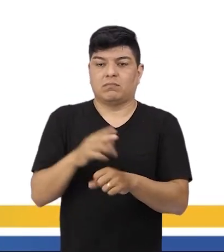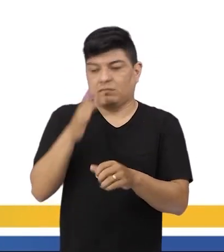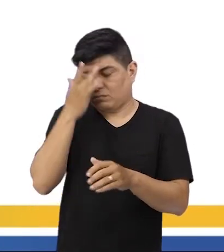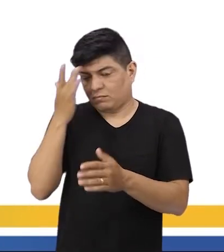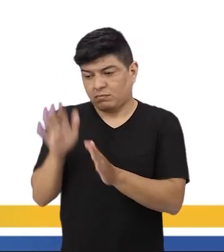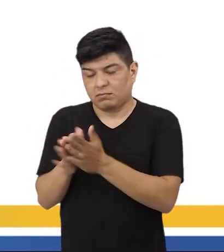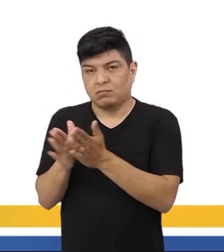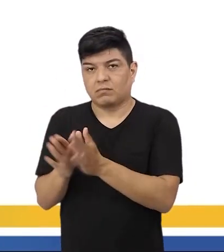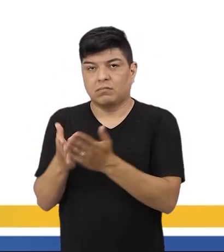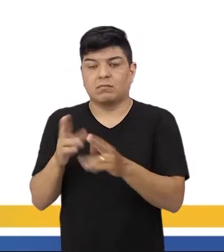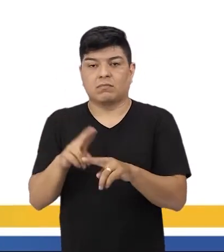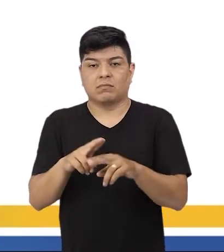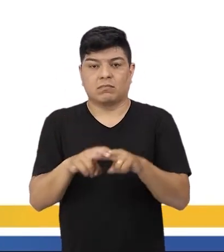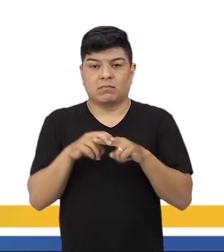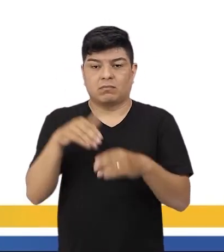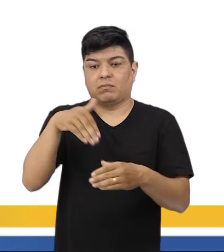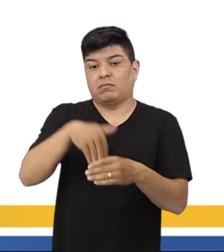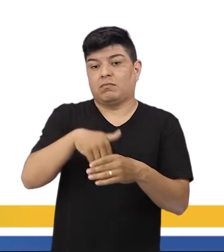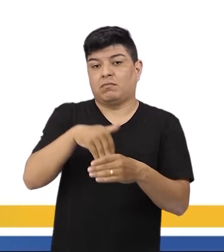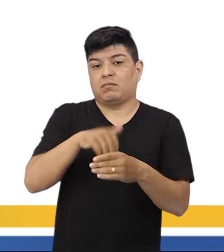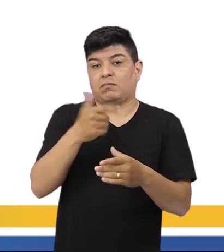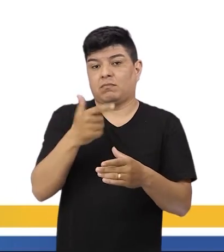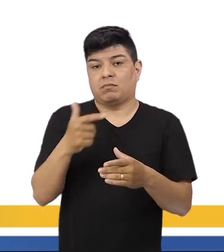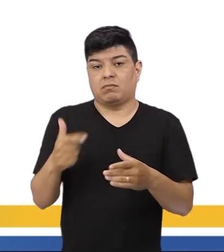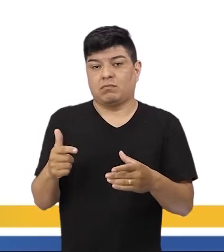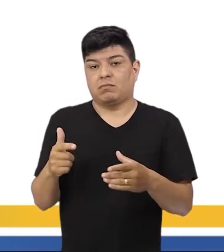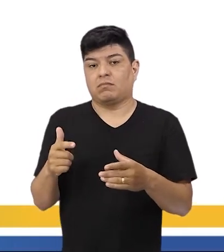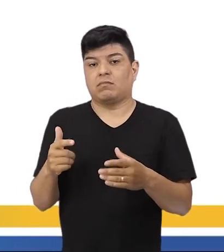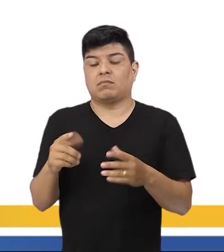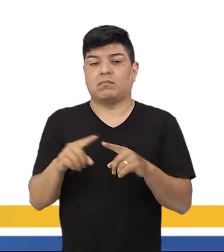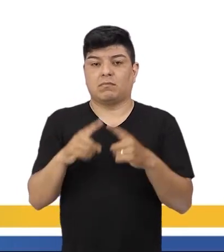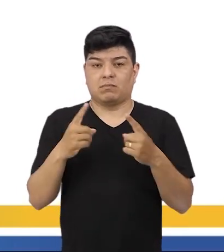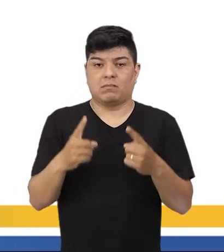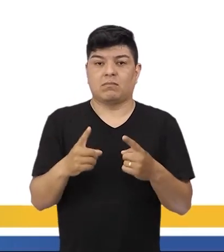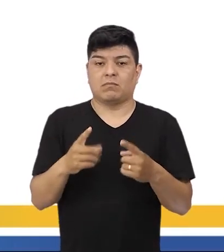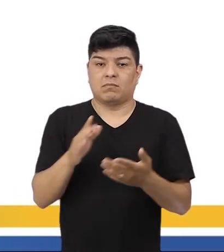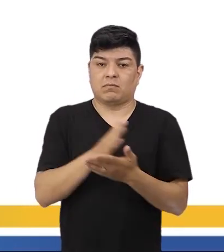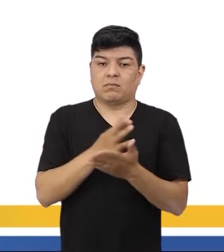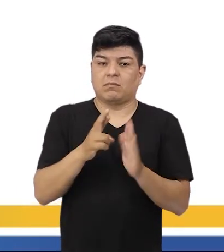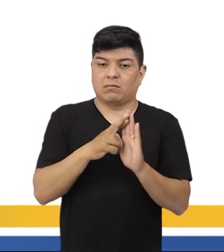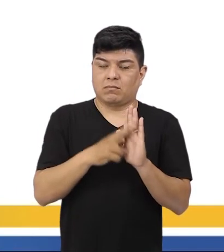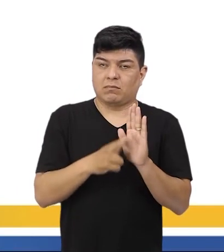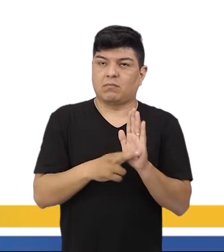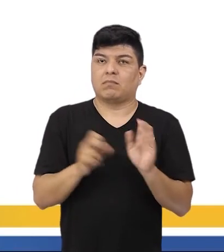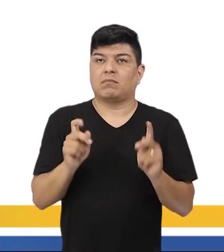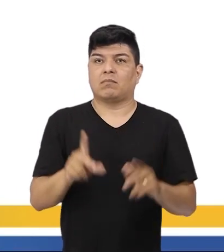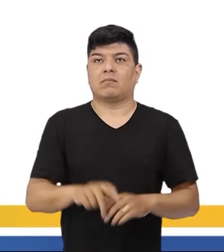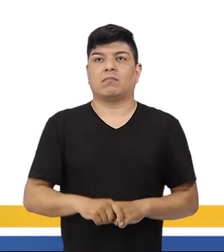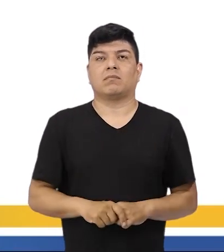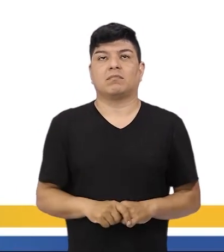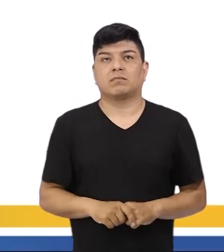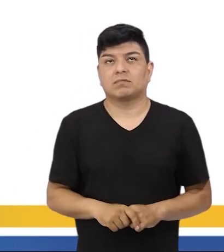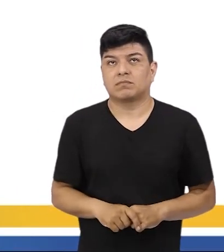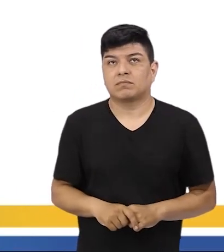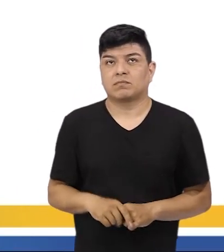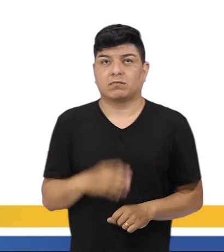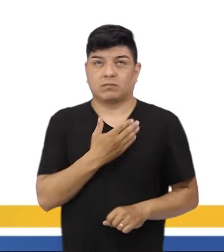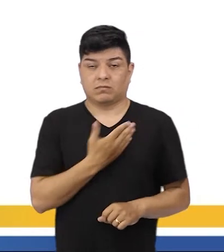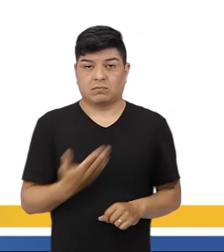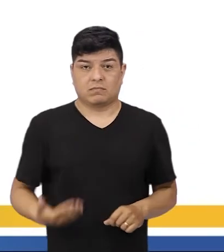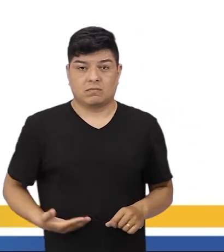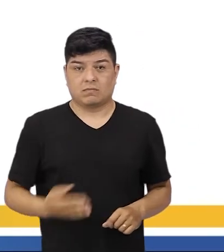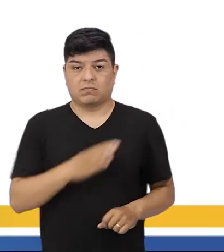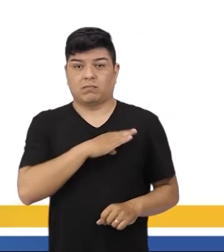eclesiástica, Então, é um voto que não tem mais a questão censitária, mas também tem algumas exclusões, ok, pessoal? Nós vamos ter